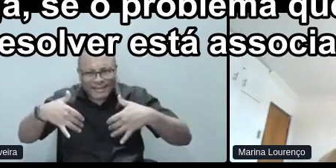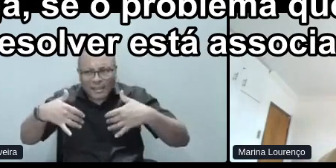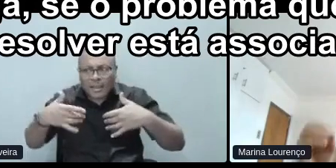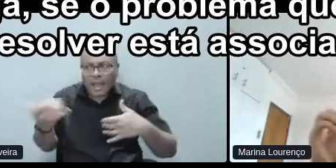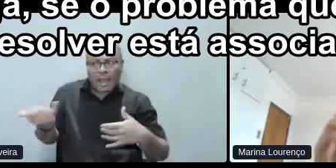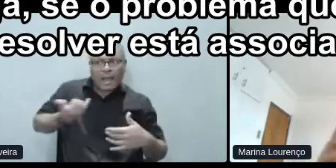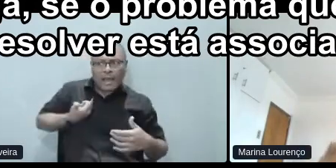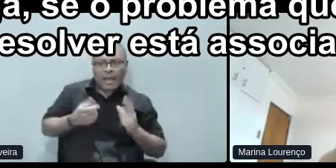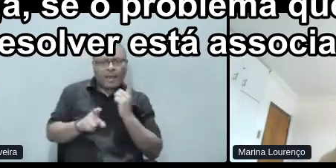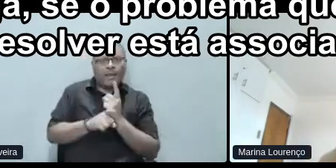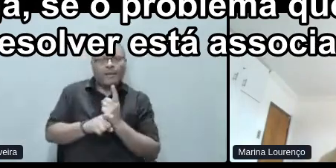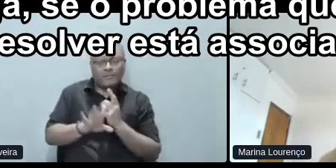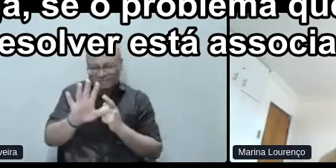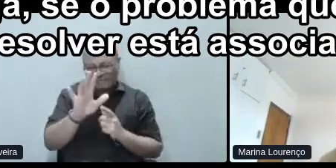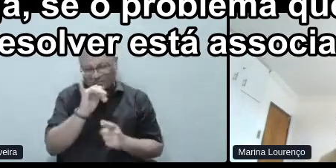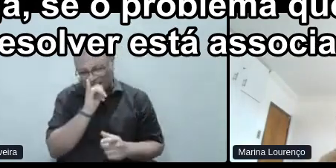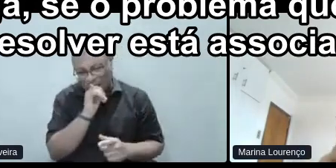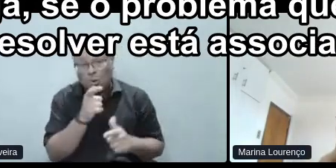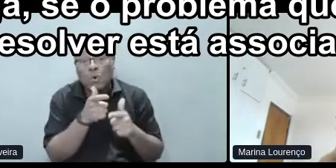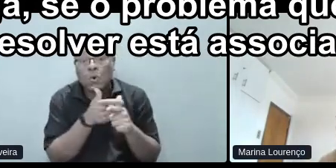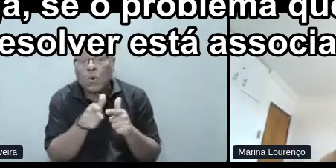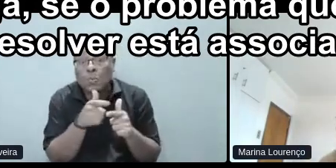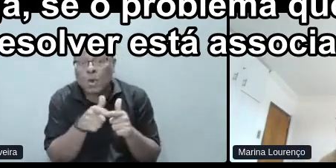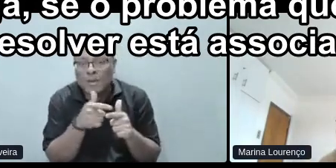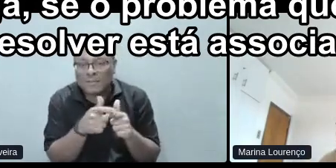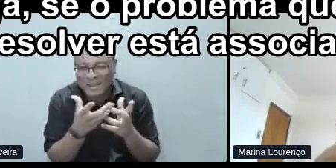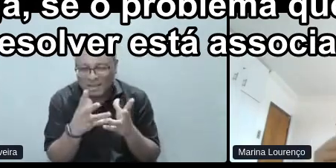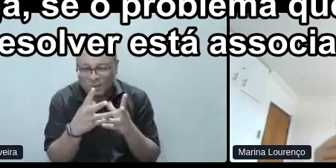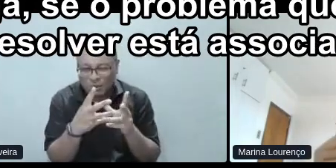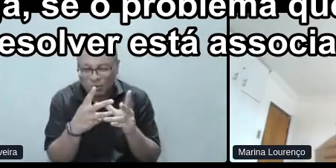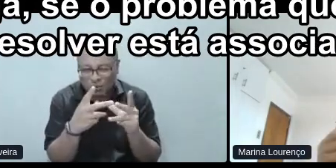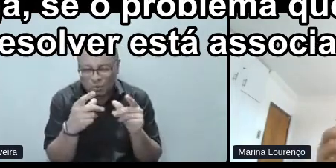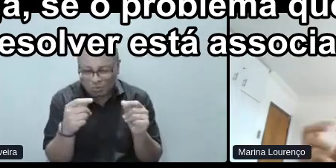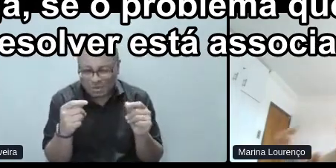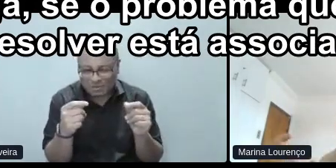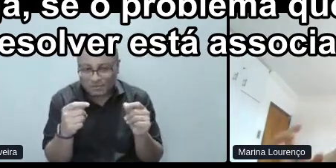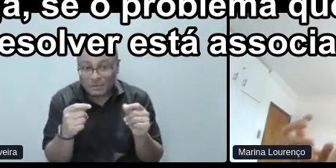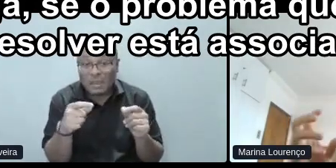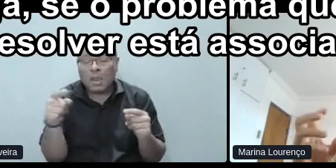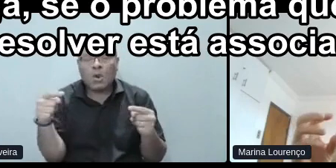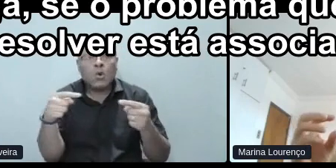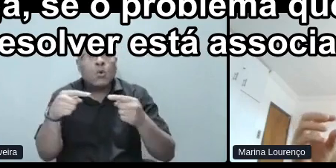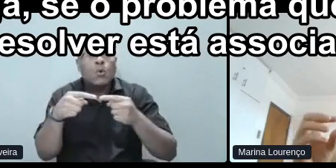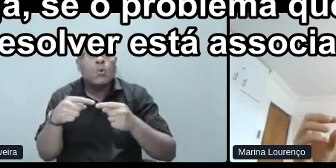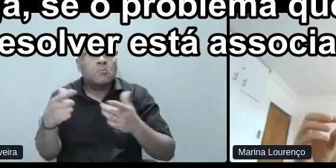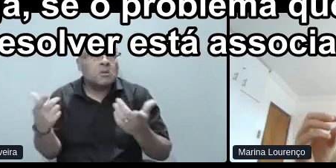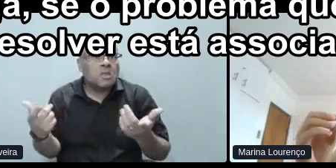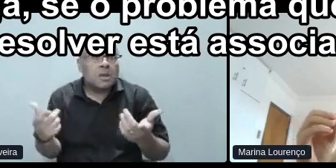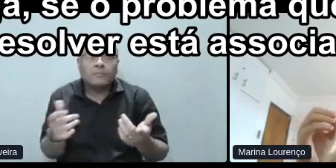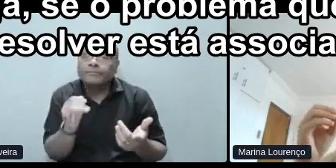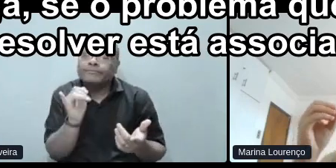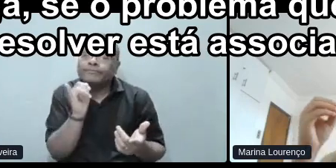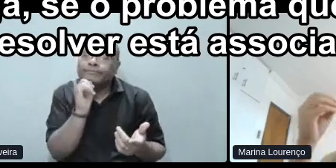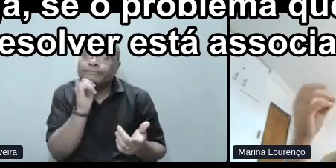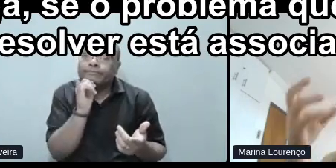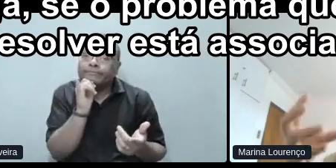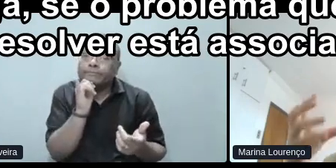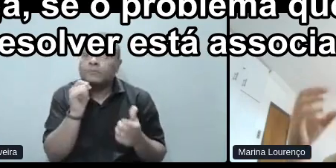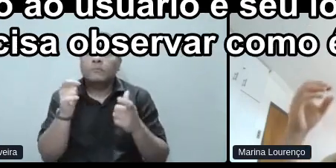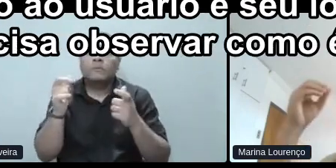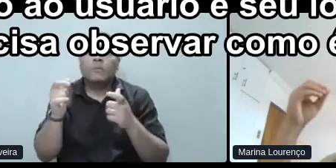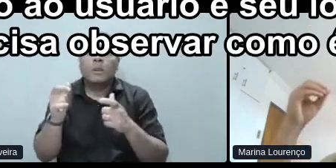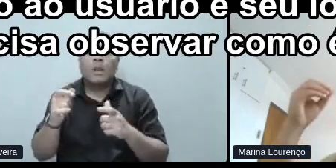Ou seja, se o problema que a gente está querendo resolver, está associado a uma